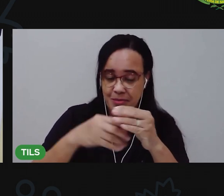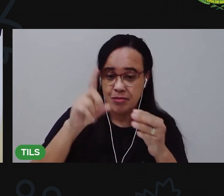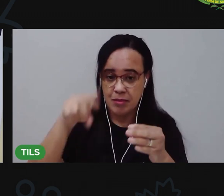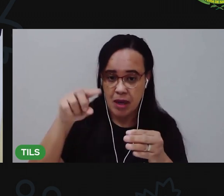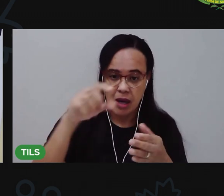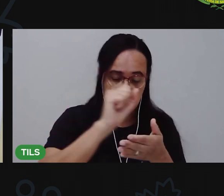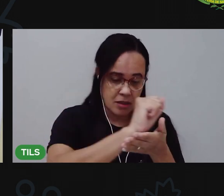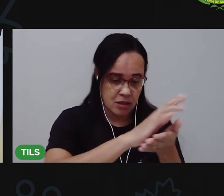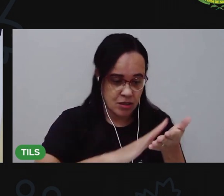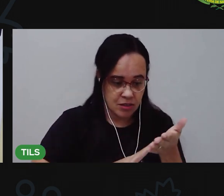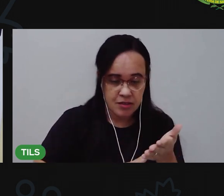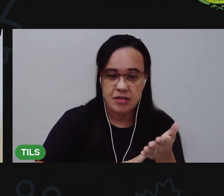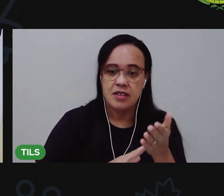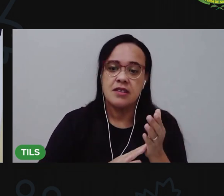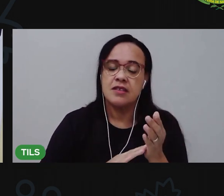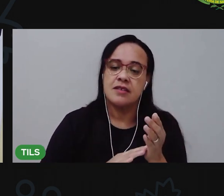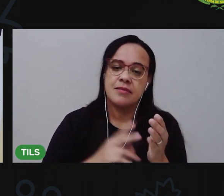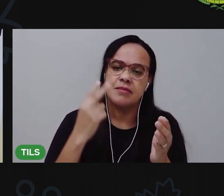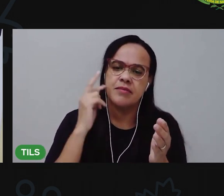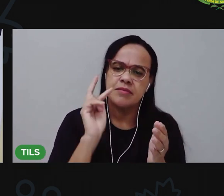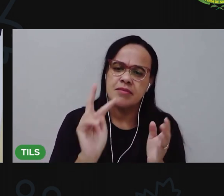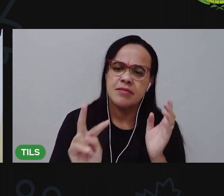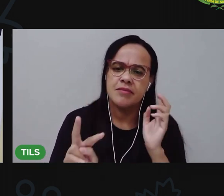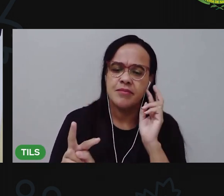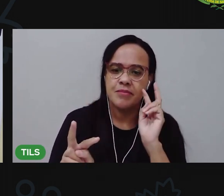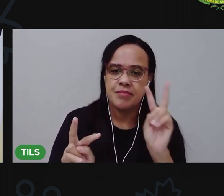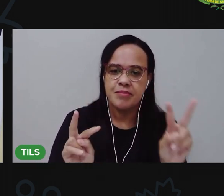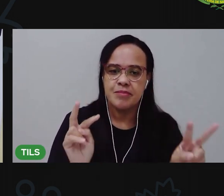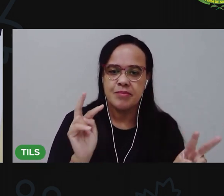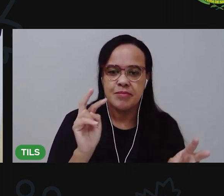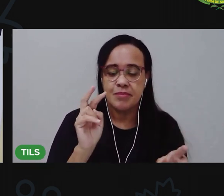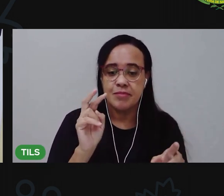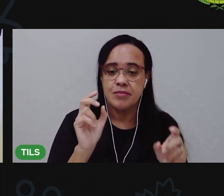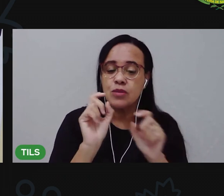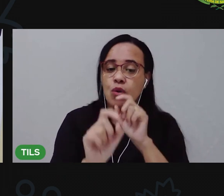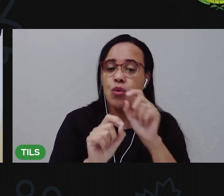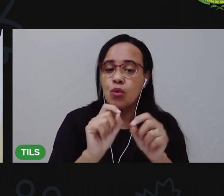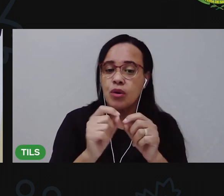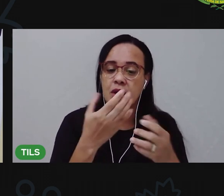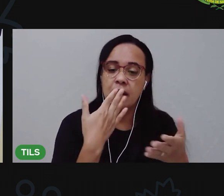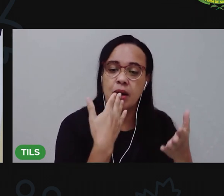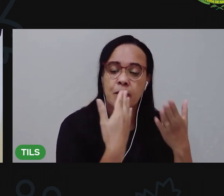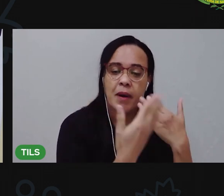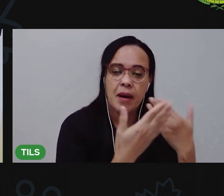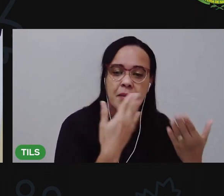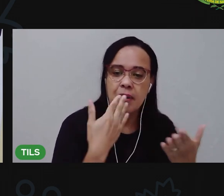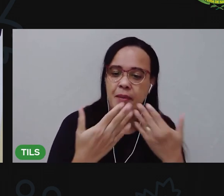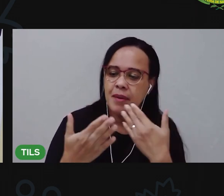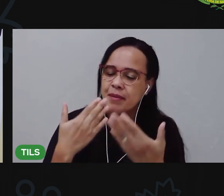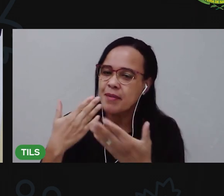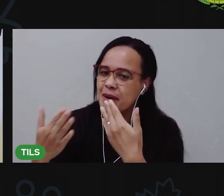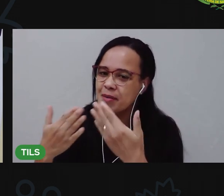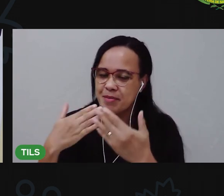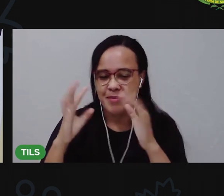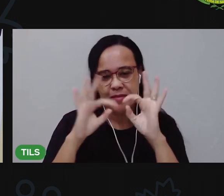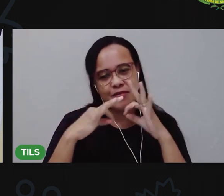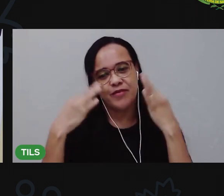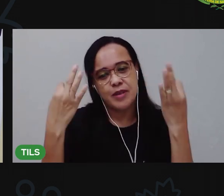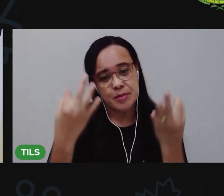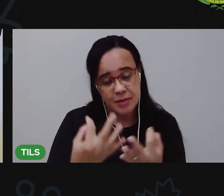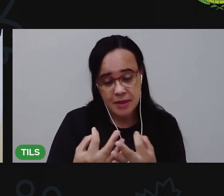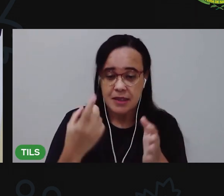atividade complementar você vai conversar com seus familiares perguntar para eles